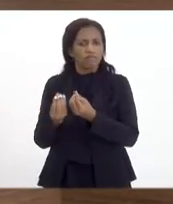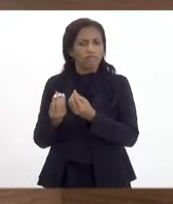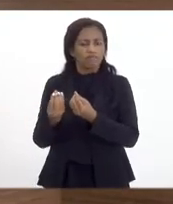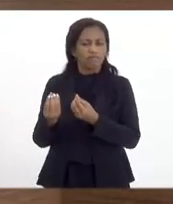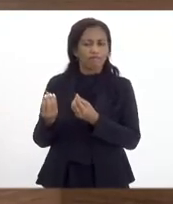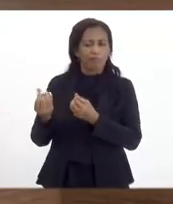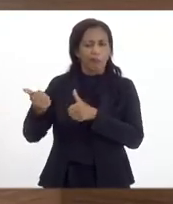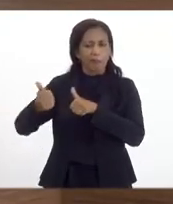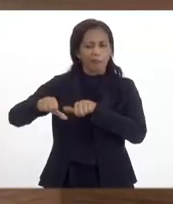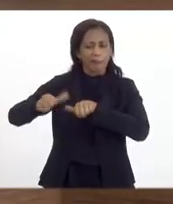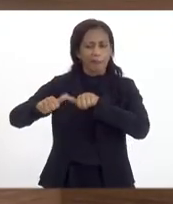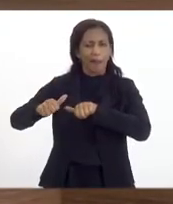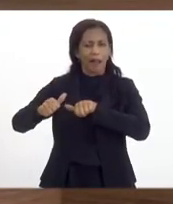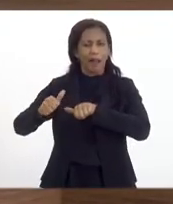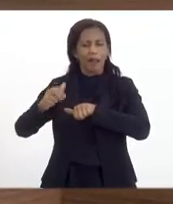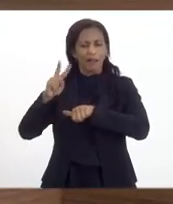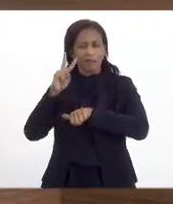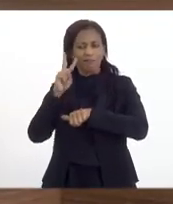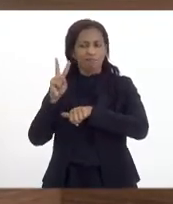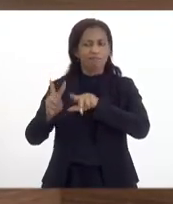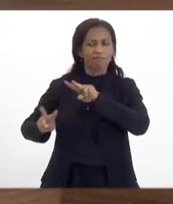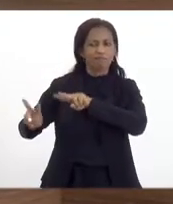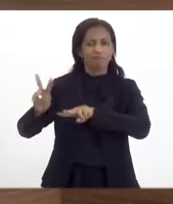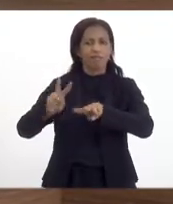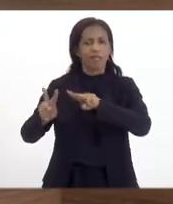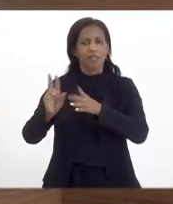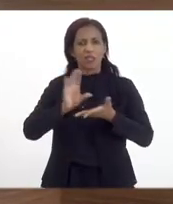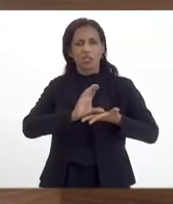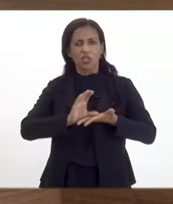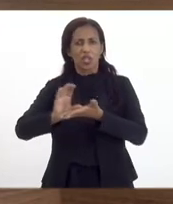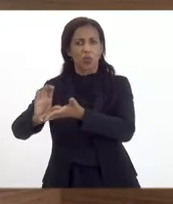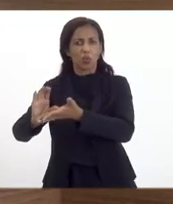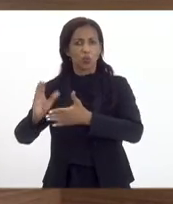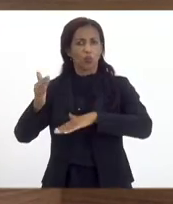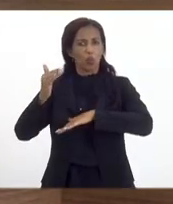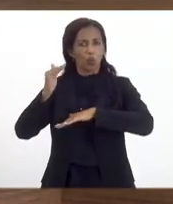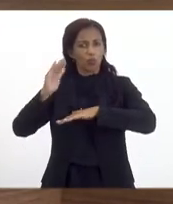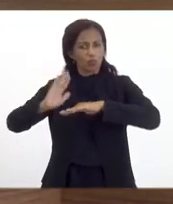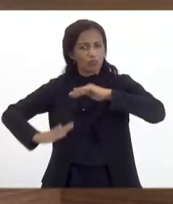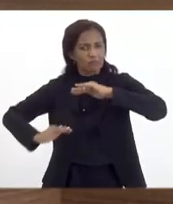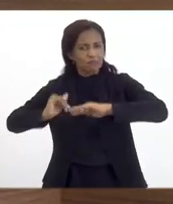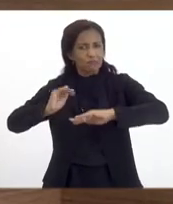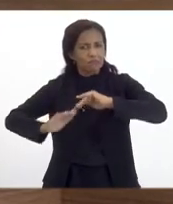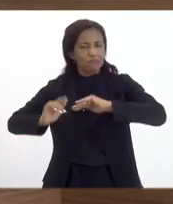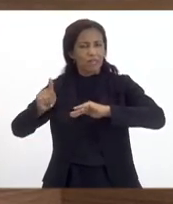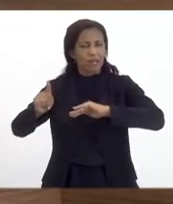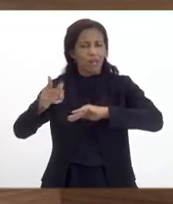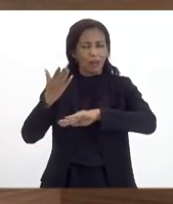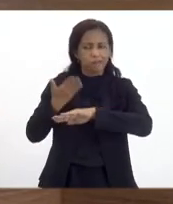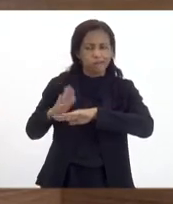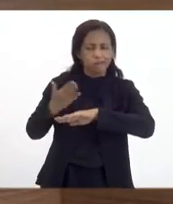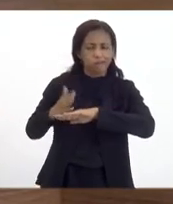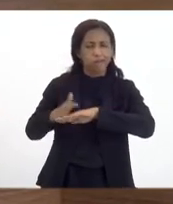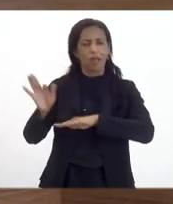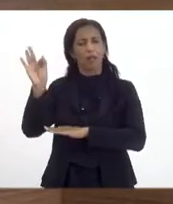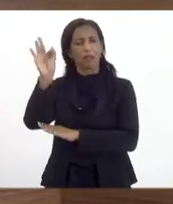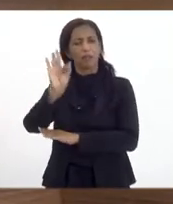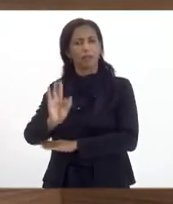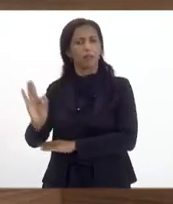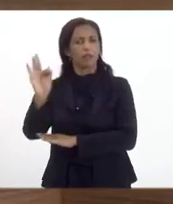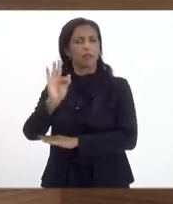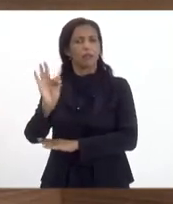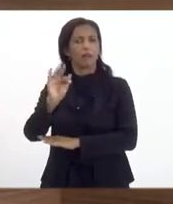para a retenção desses recursos que foram treinados lá na França e depois treinados também aqui na